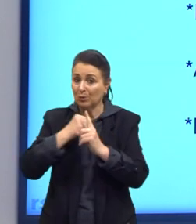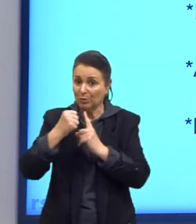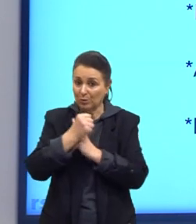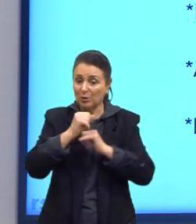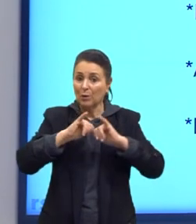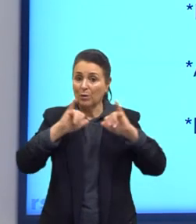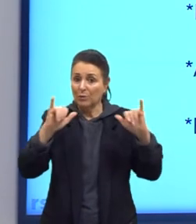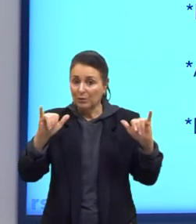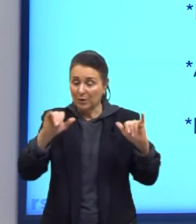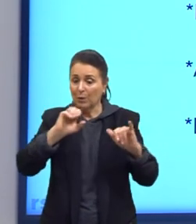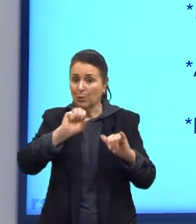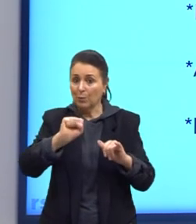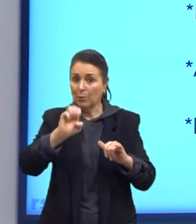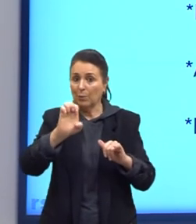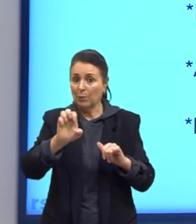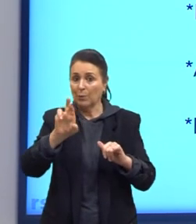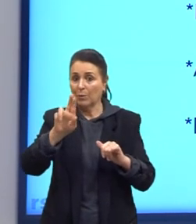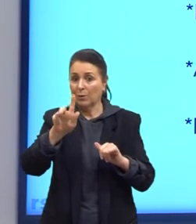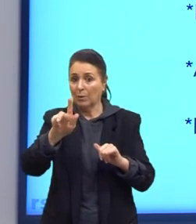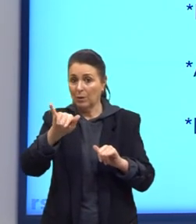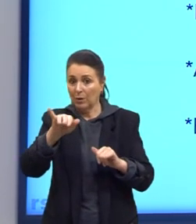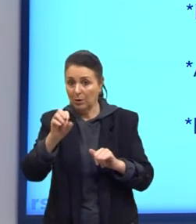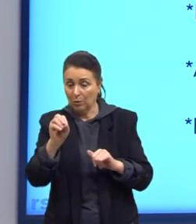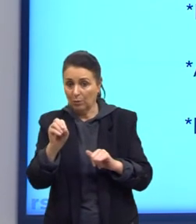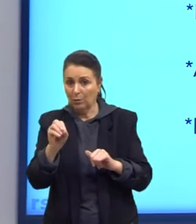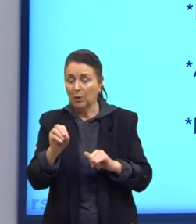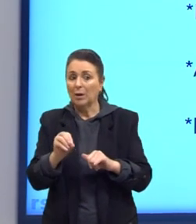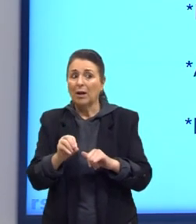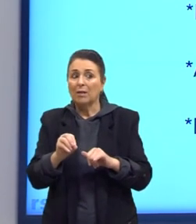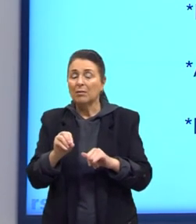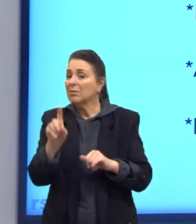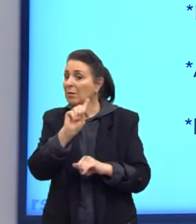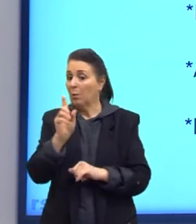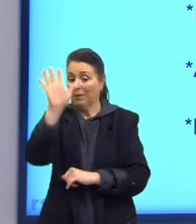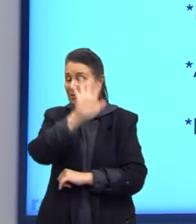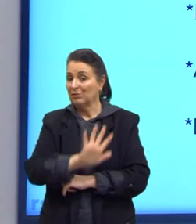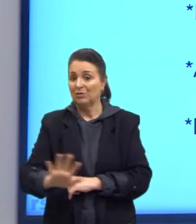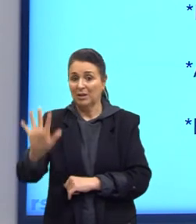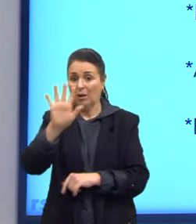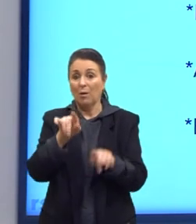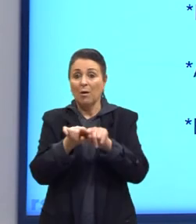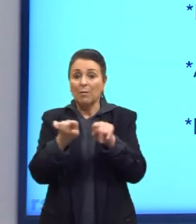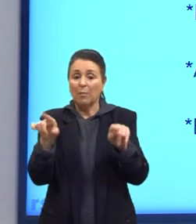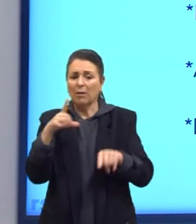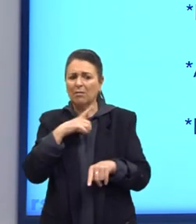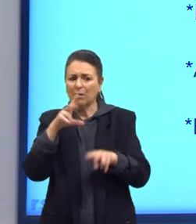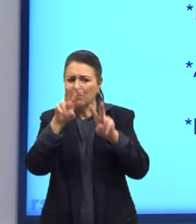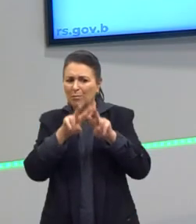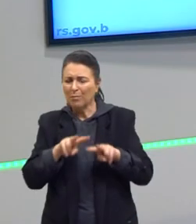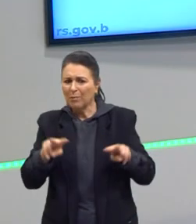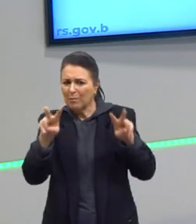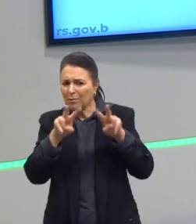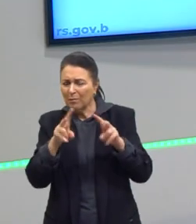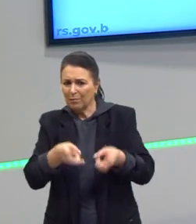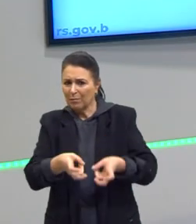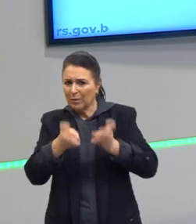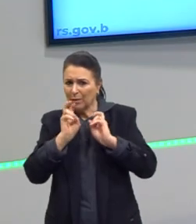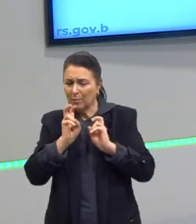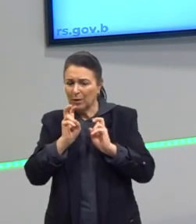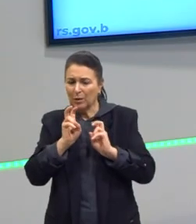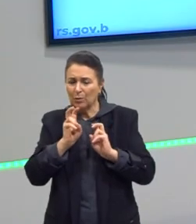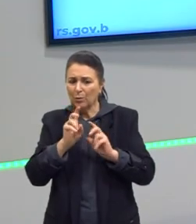visto algumas, claro, não dá para generalizar nunca, mas nós temos visto algumas abordagens